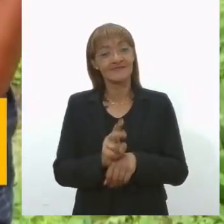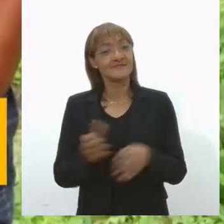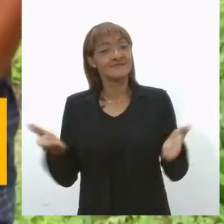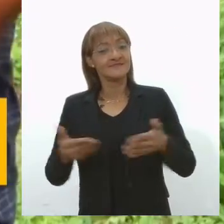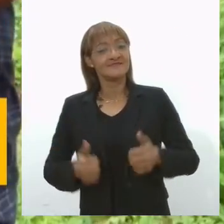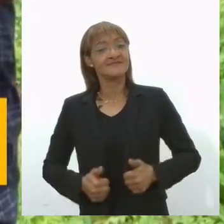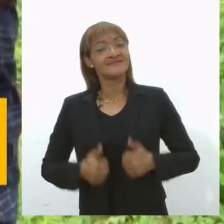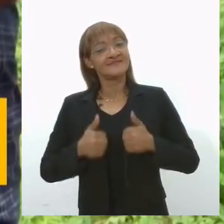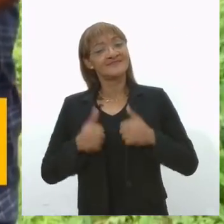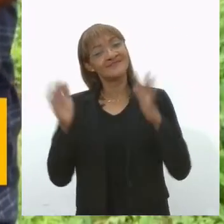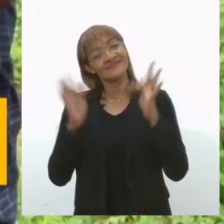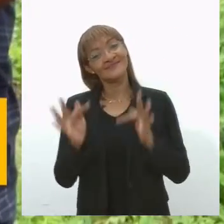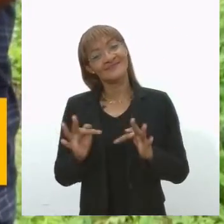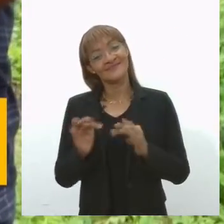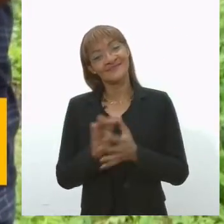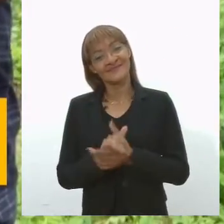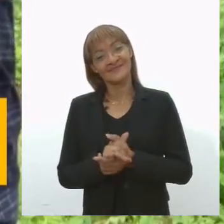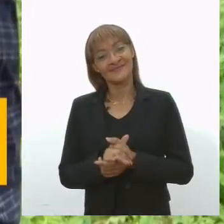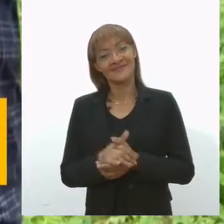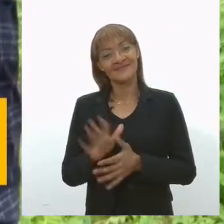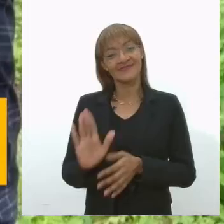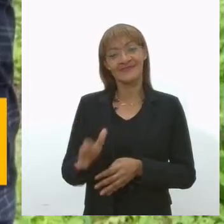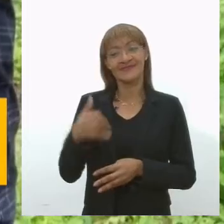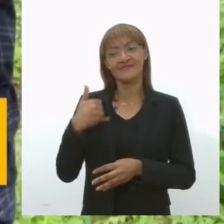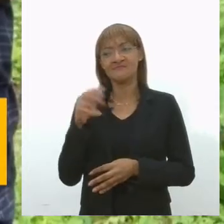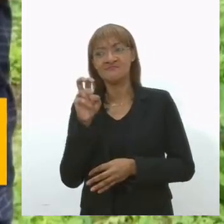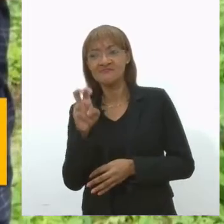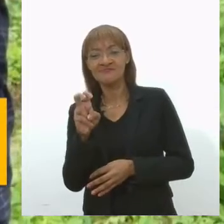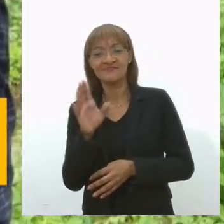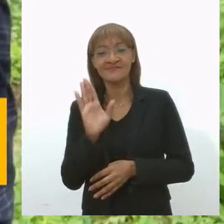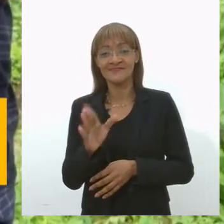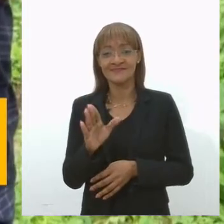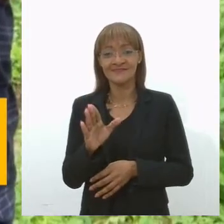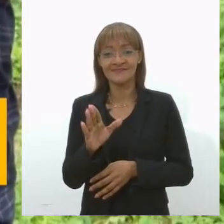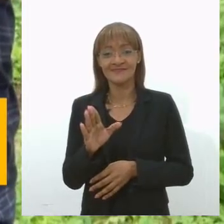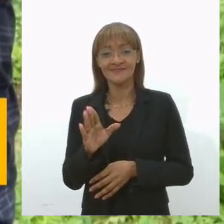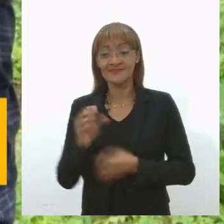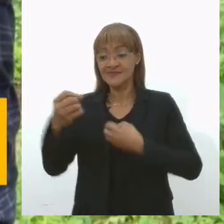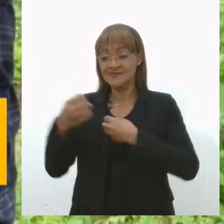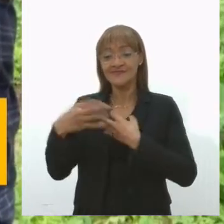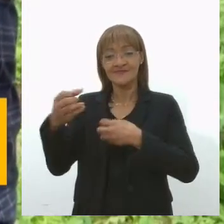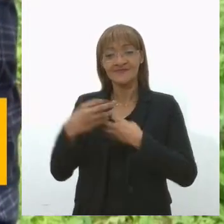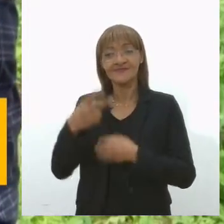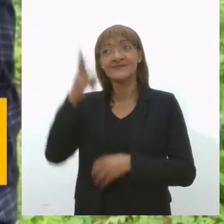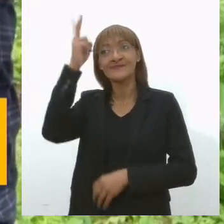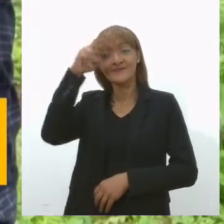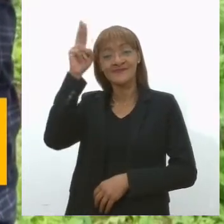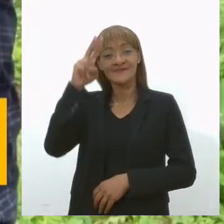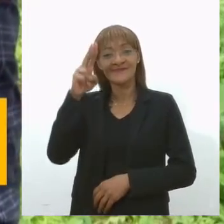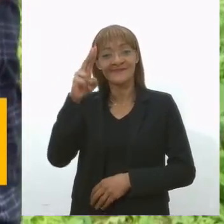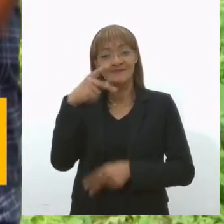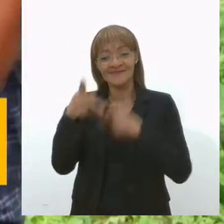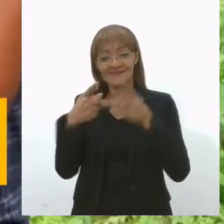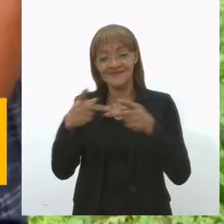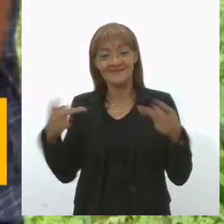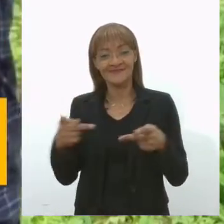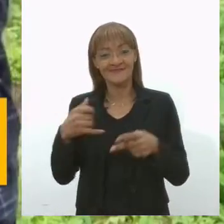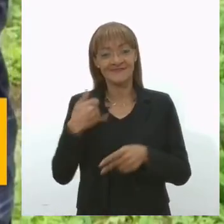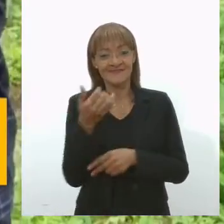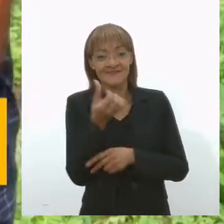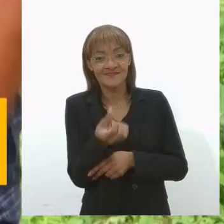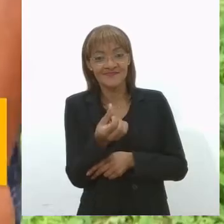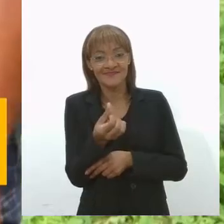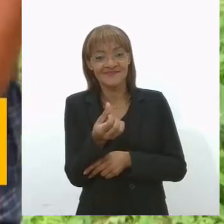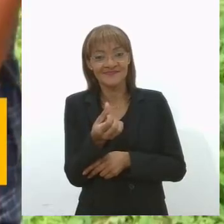Desde novinho, com 5, 6 anos de idade, ele já me instruiu a isso. Eu me lembro que ele me deu de presente, com 6 anos de idade, um enxado desse